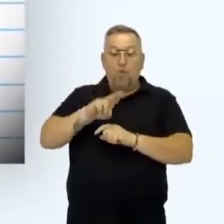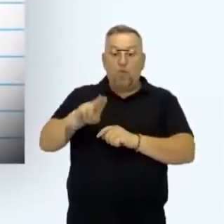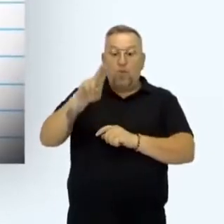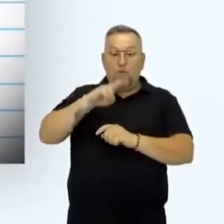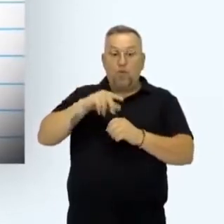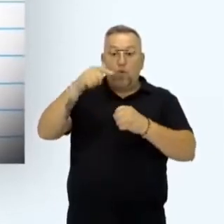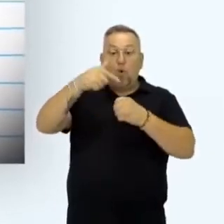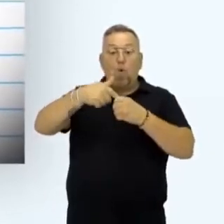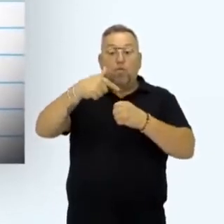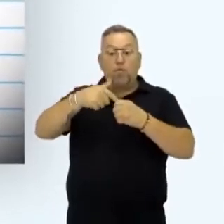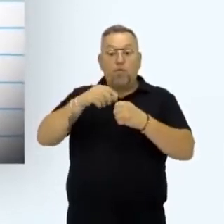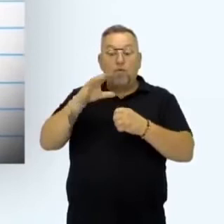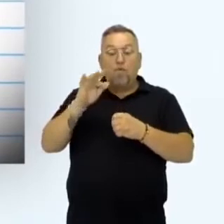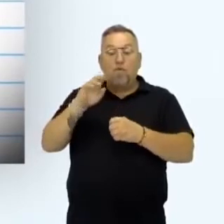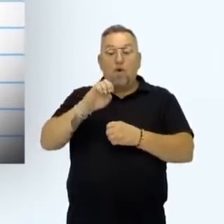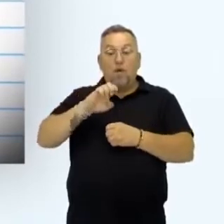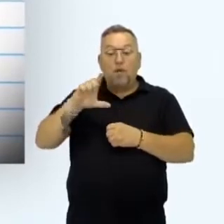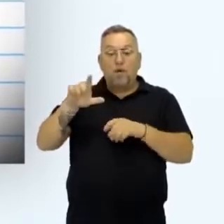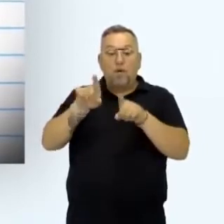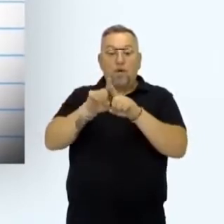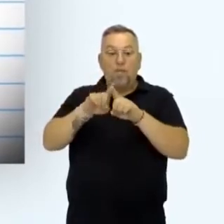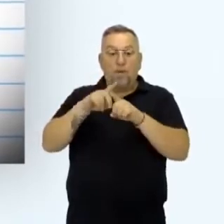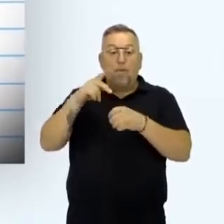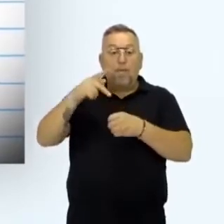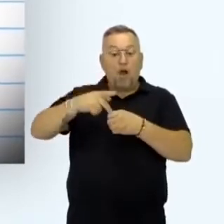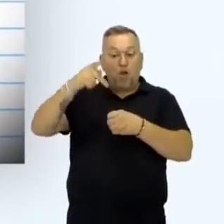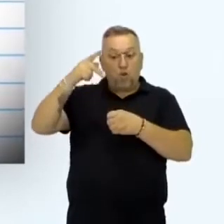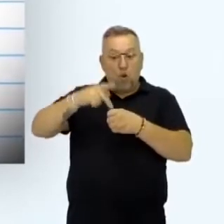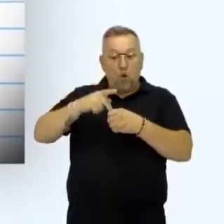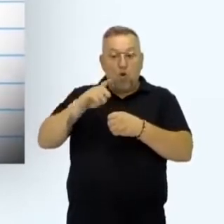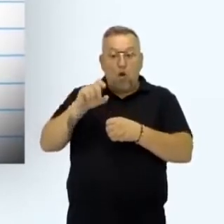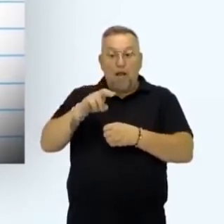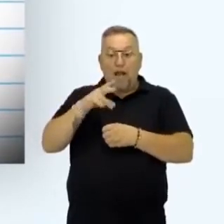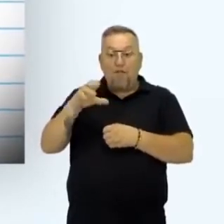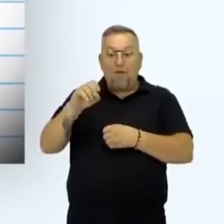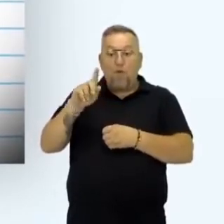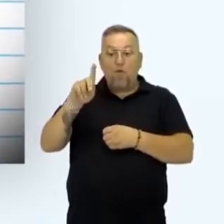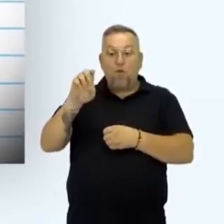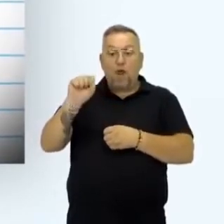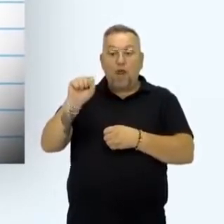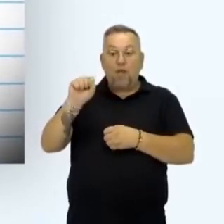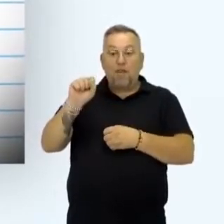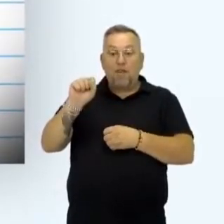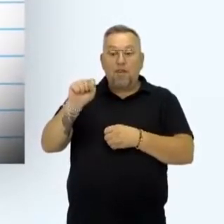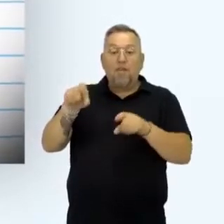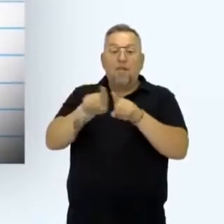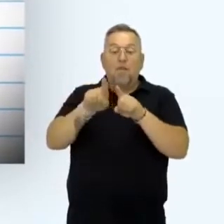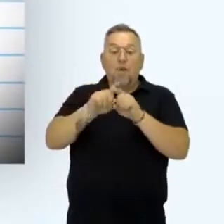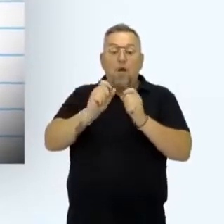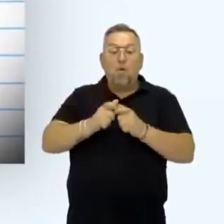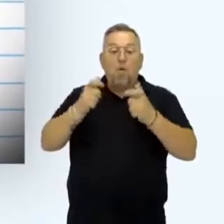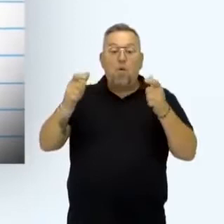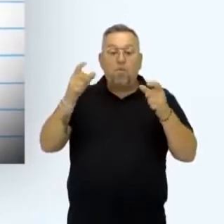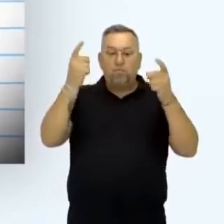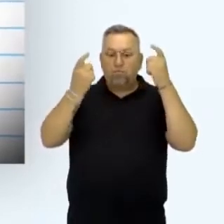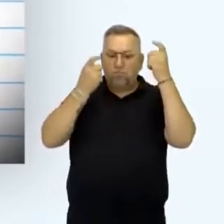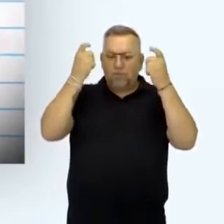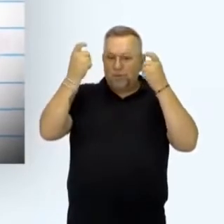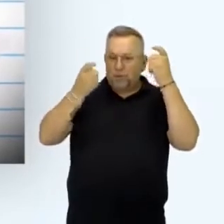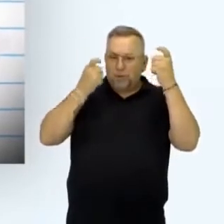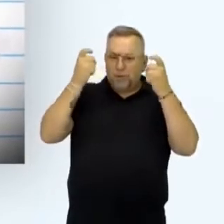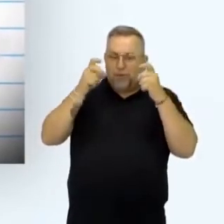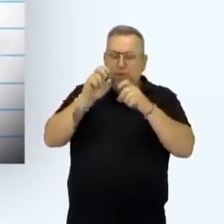uso dos combustíveis fósseis. Temos como exemplo o petróleo, o carvão mineral e o gás natural. Atualmente, com o aumento das preocupações